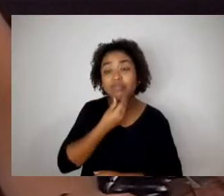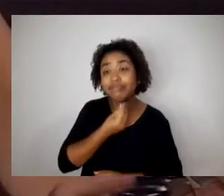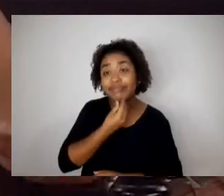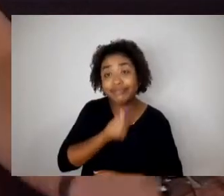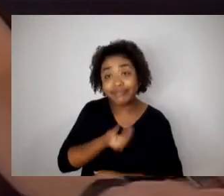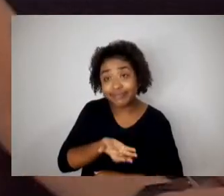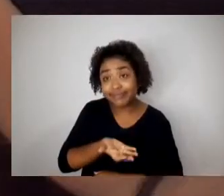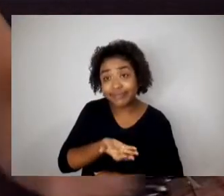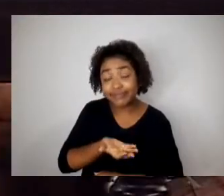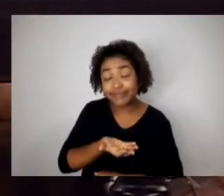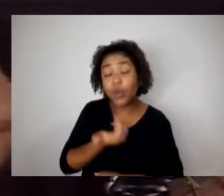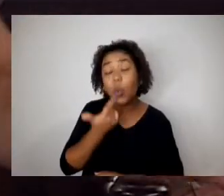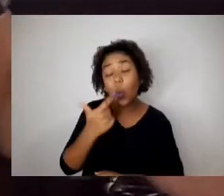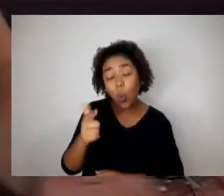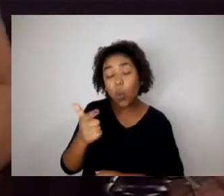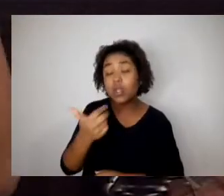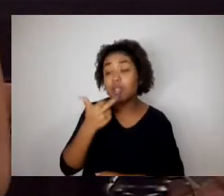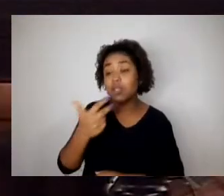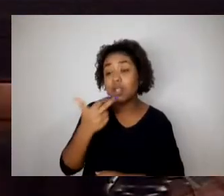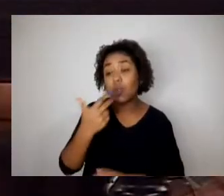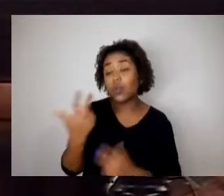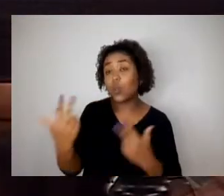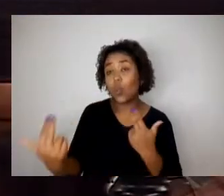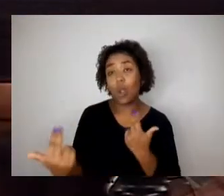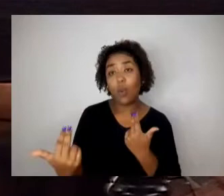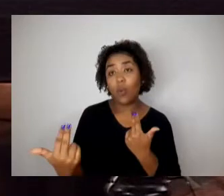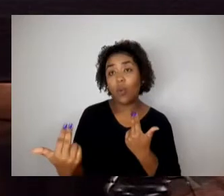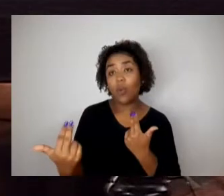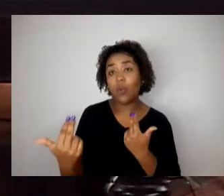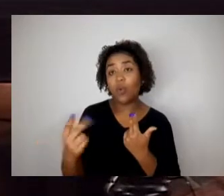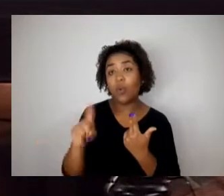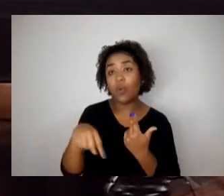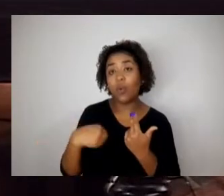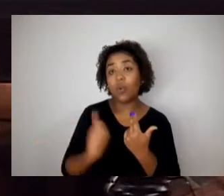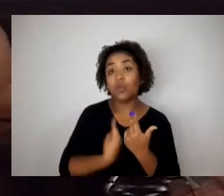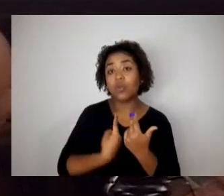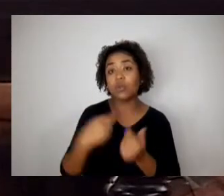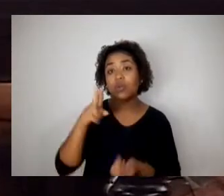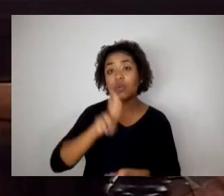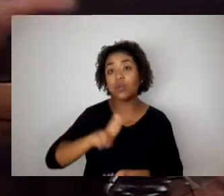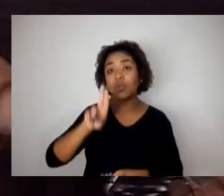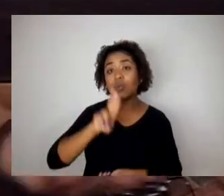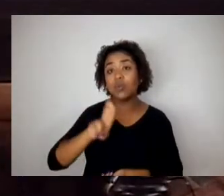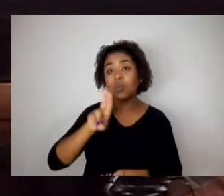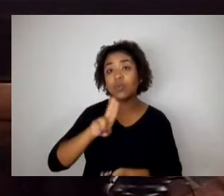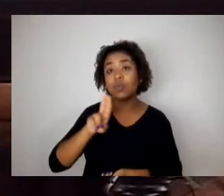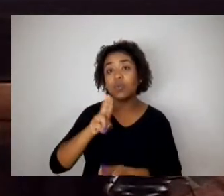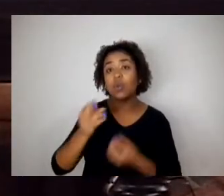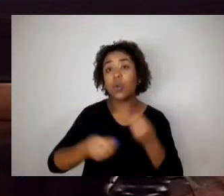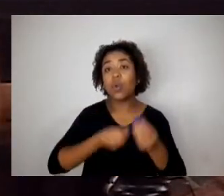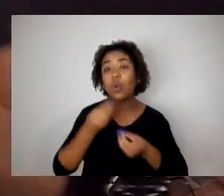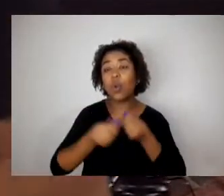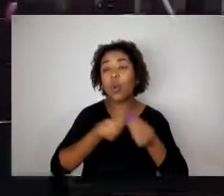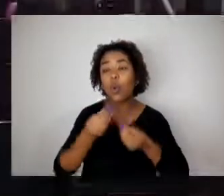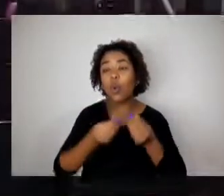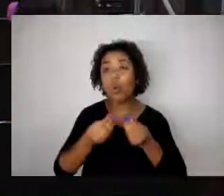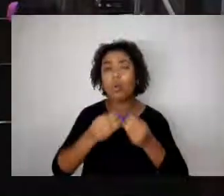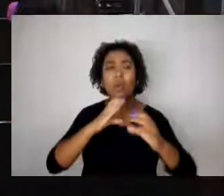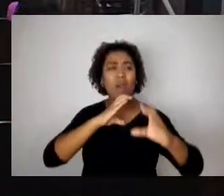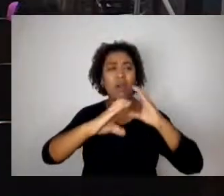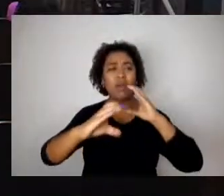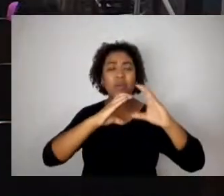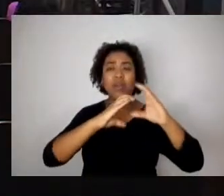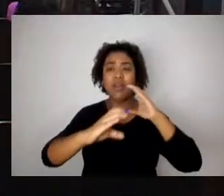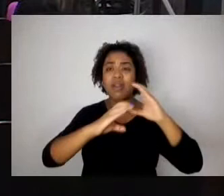limitando a utilização da linguagem como comunicação dentro do espaço escolar. Pela ordem, presidente.